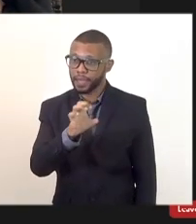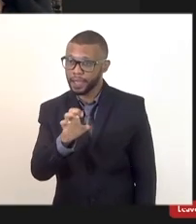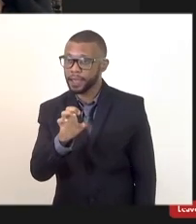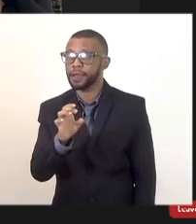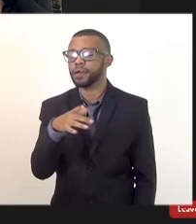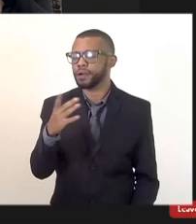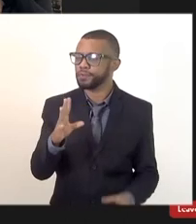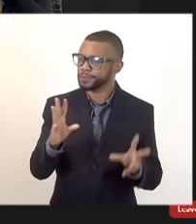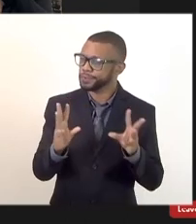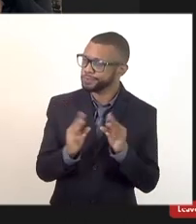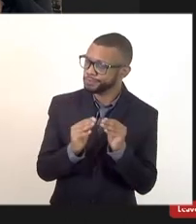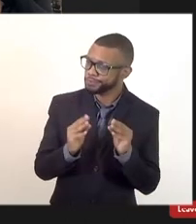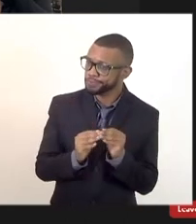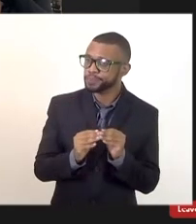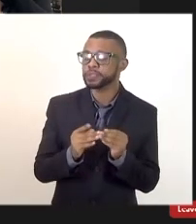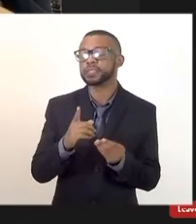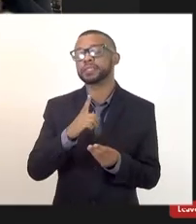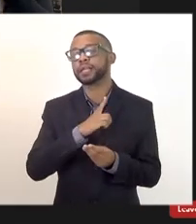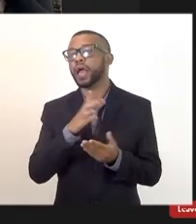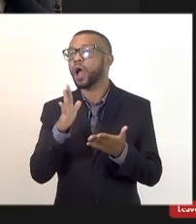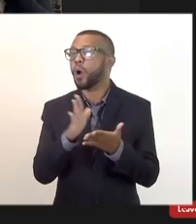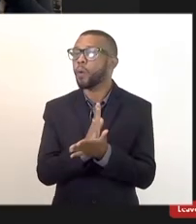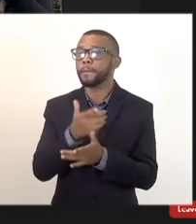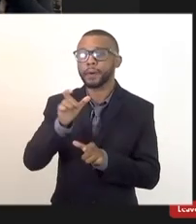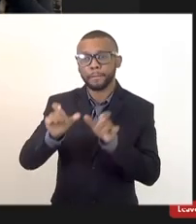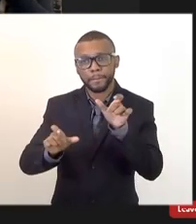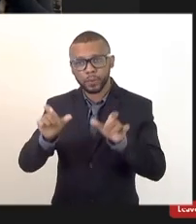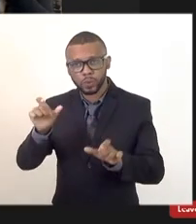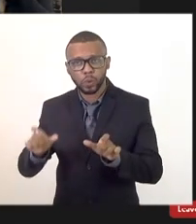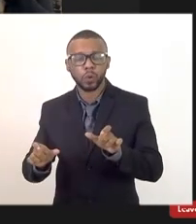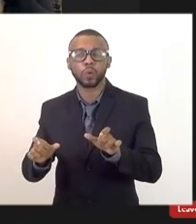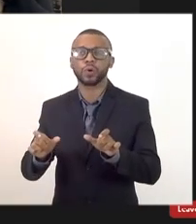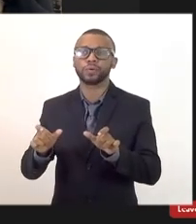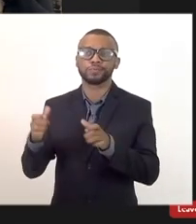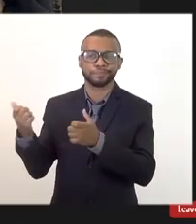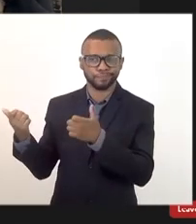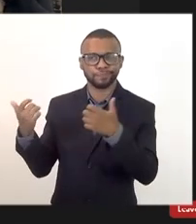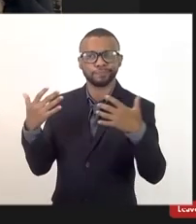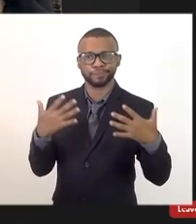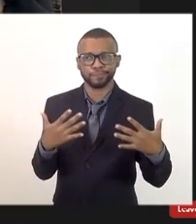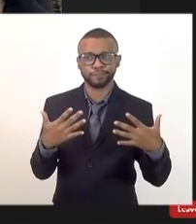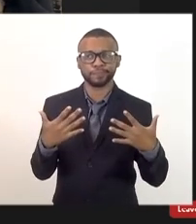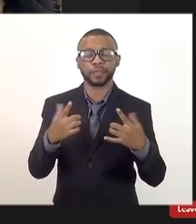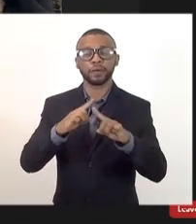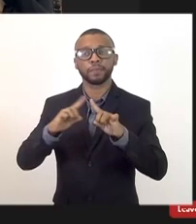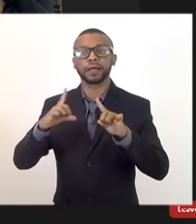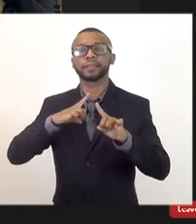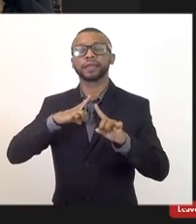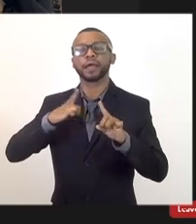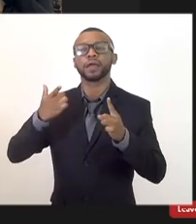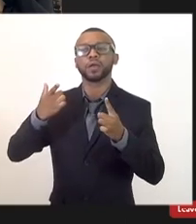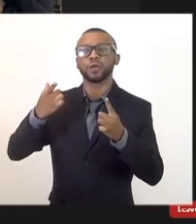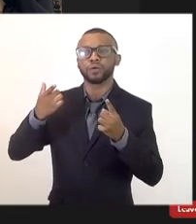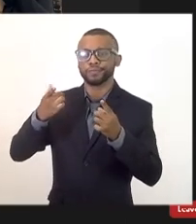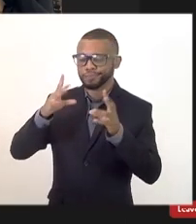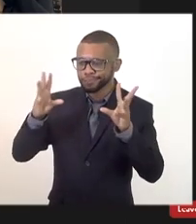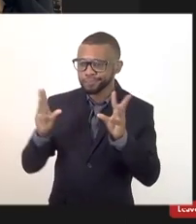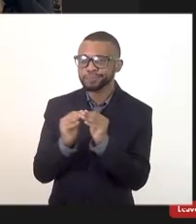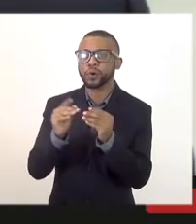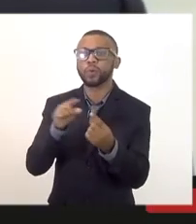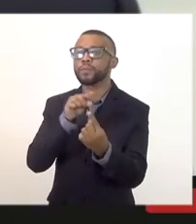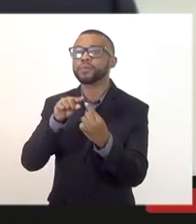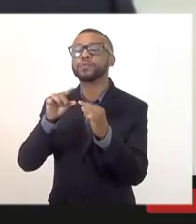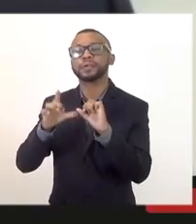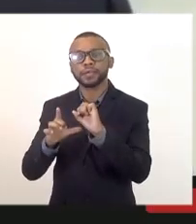outras pessoas presentes que não representem efetivamente uma comissão mas fazer um giro de forma bem otimizada de modo a garantir a